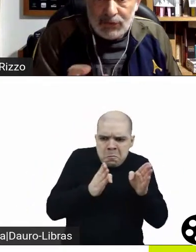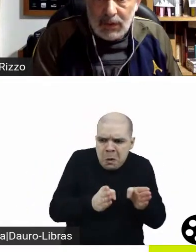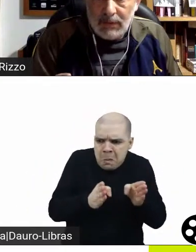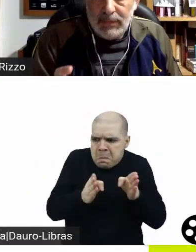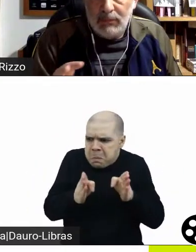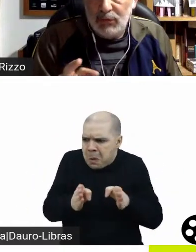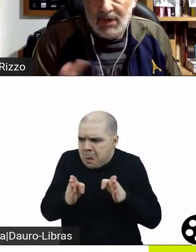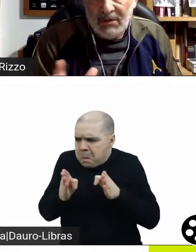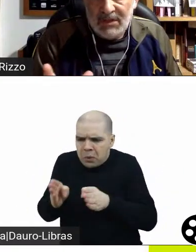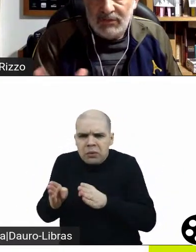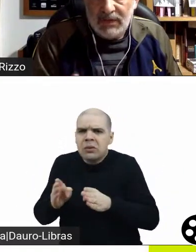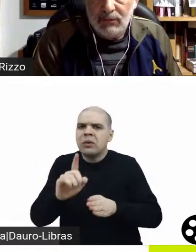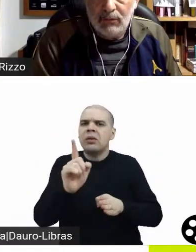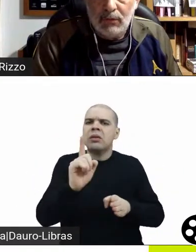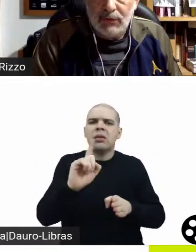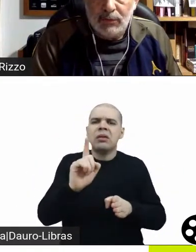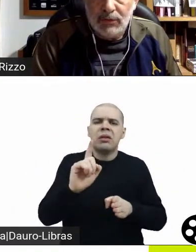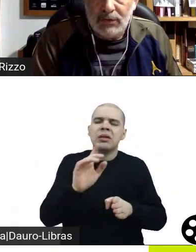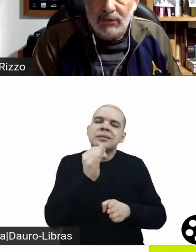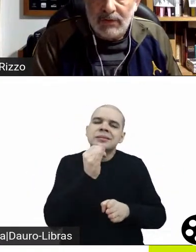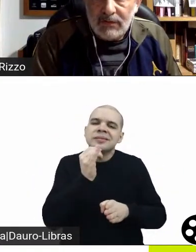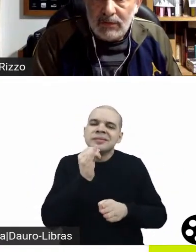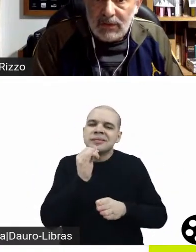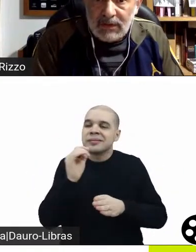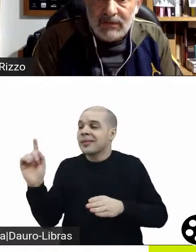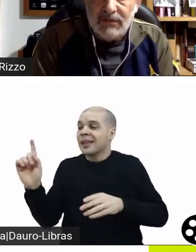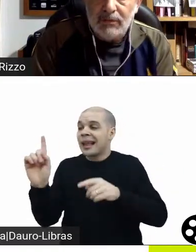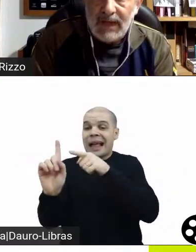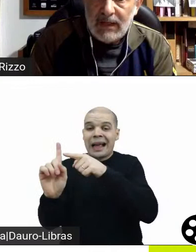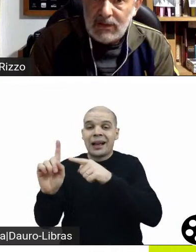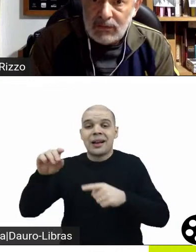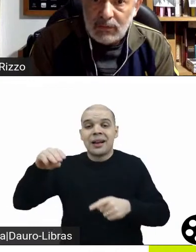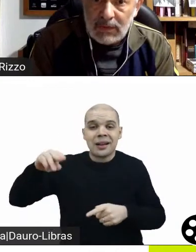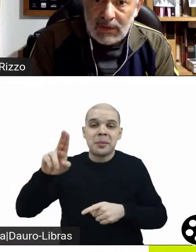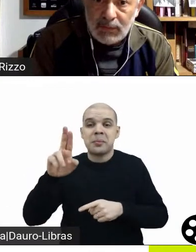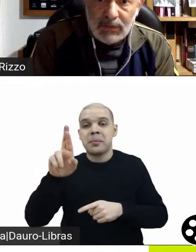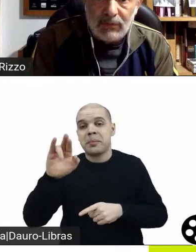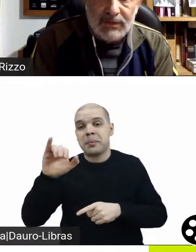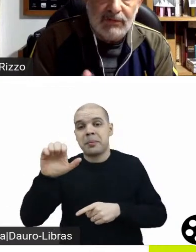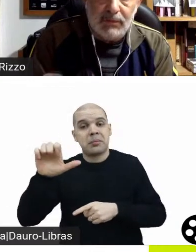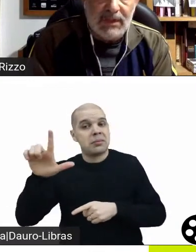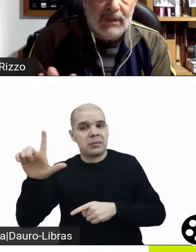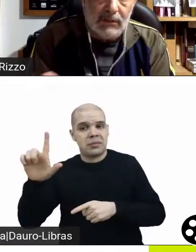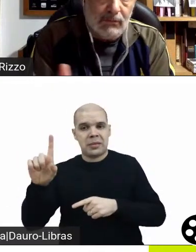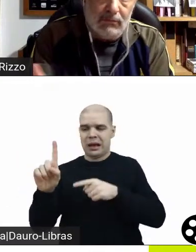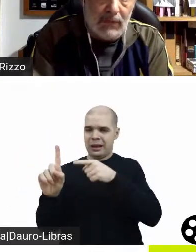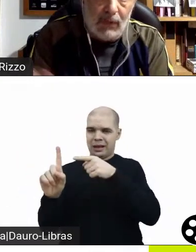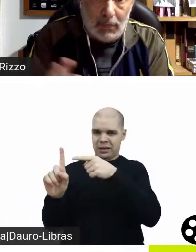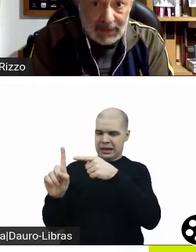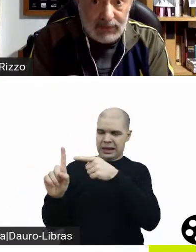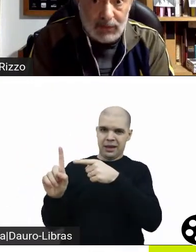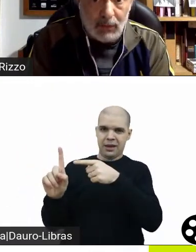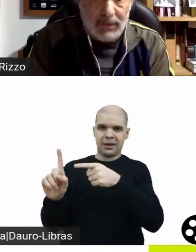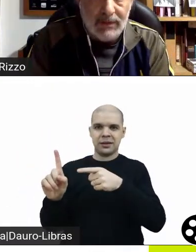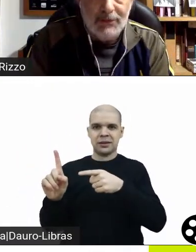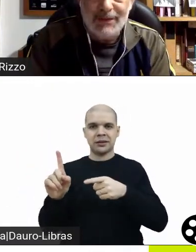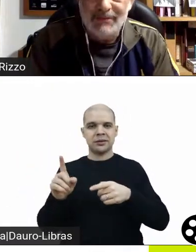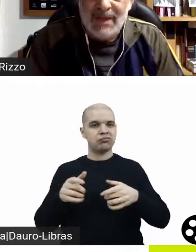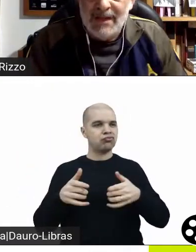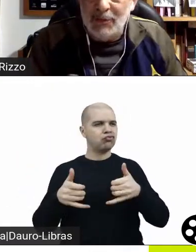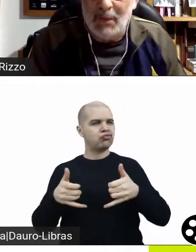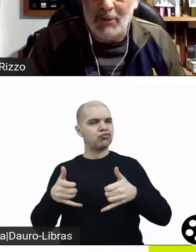Quando a gente olha para a Muriel, ela de fato não corresponde talvez ao que se espere de uma protagonista feminina numa comédia